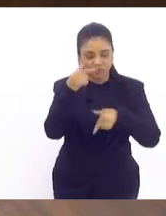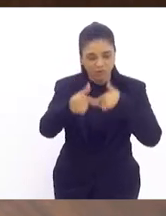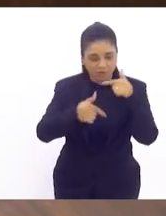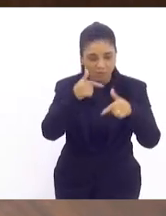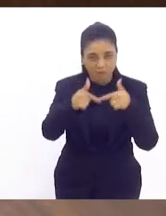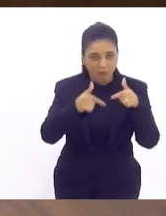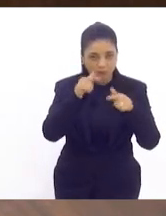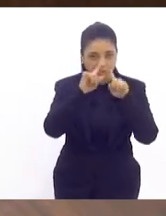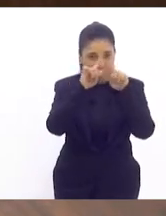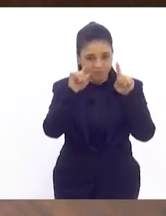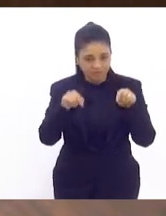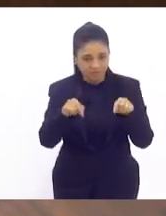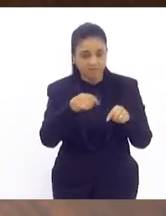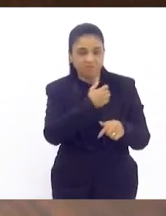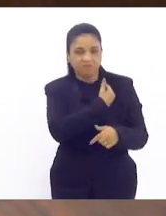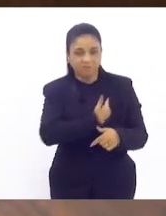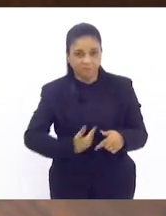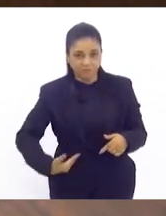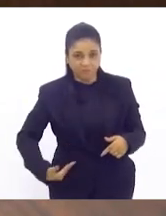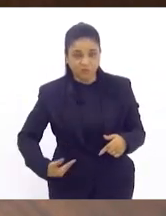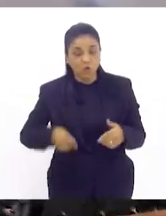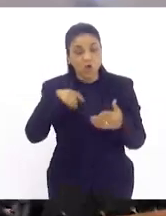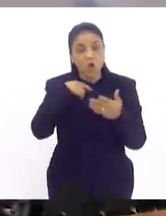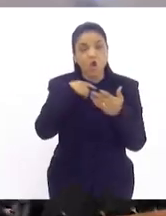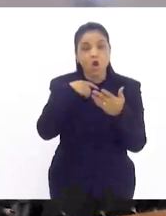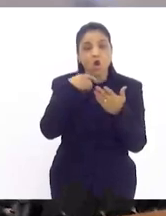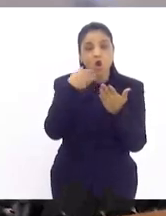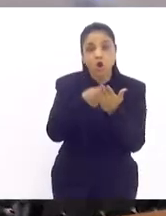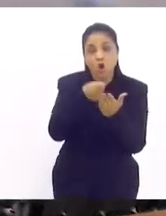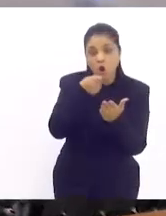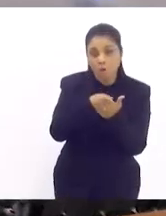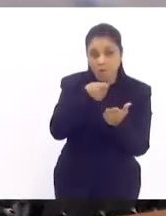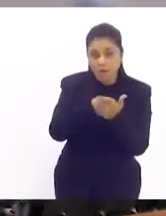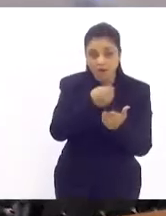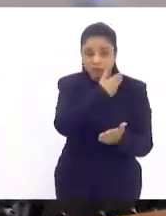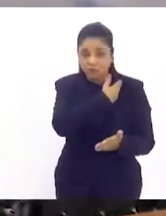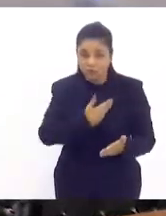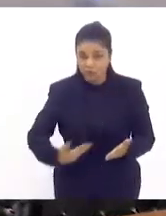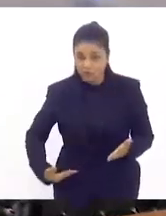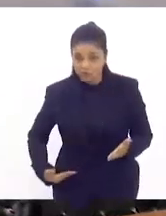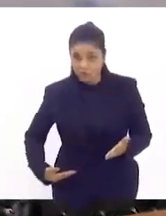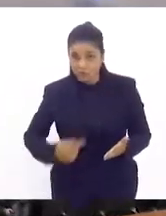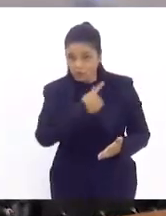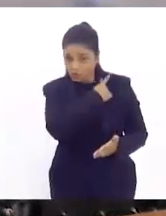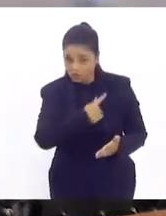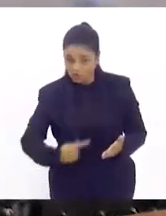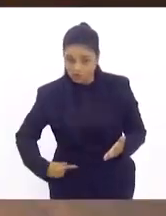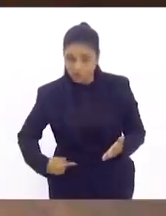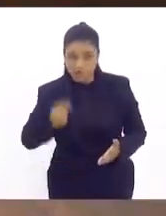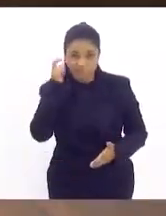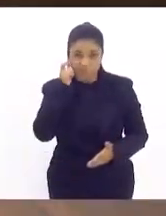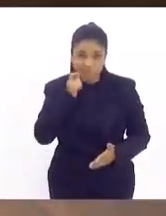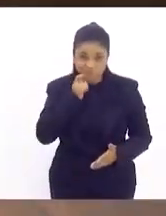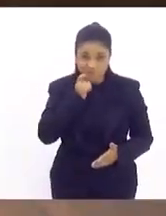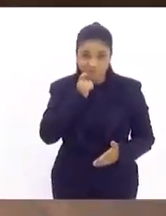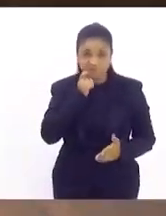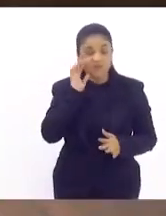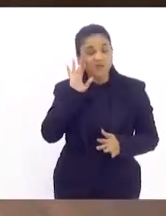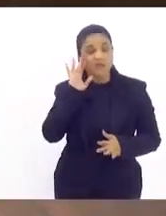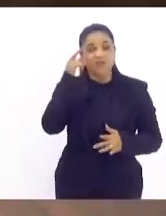governador a efetividade da solução desse problema para que nenhum